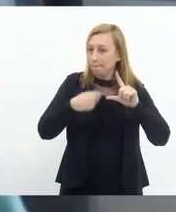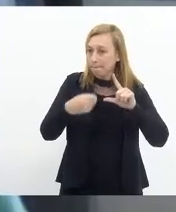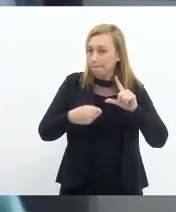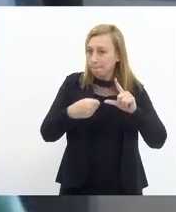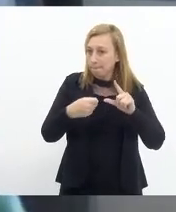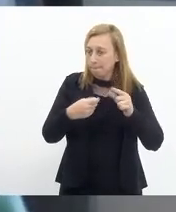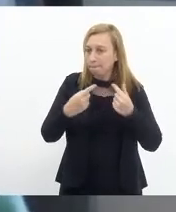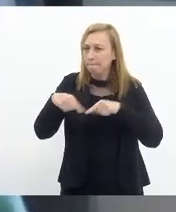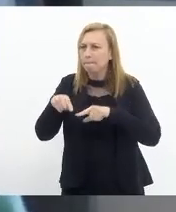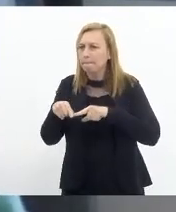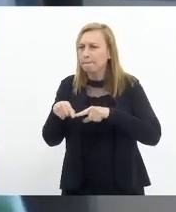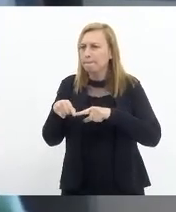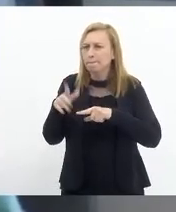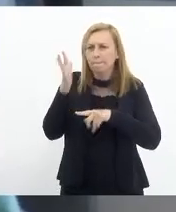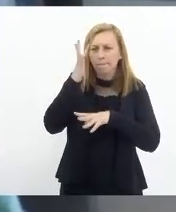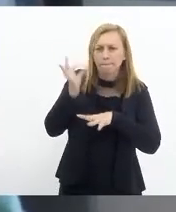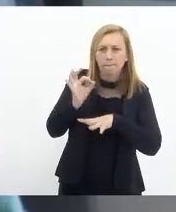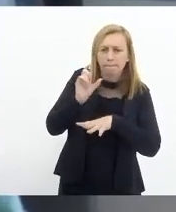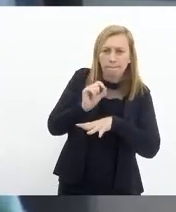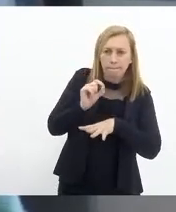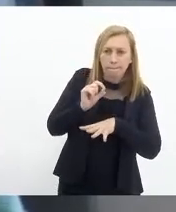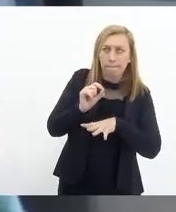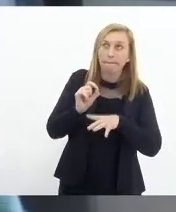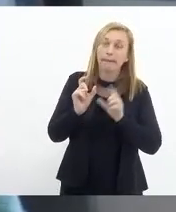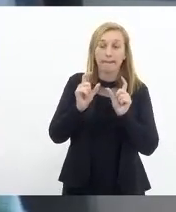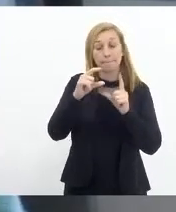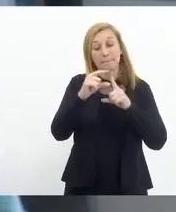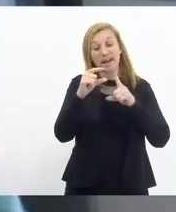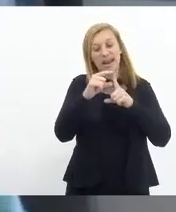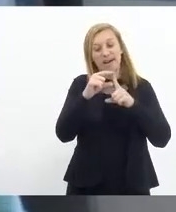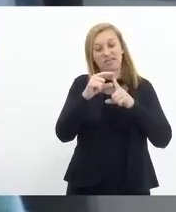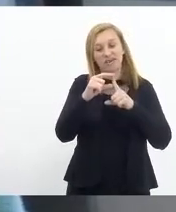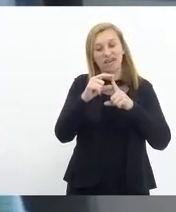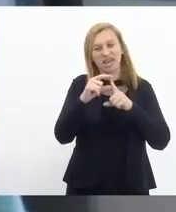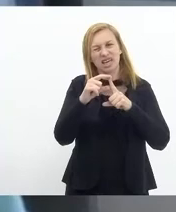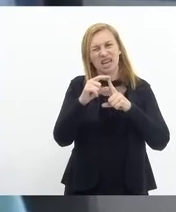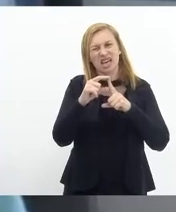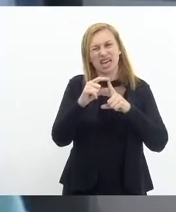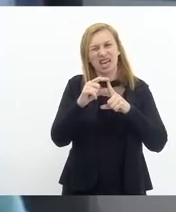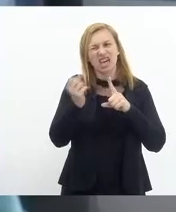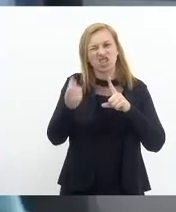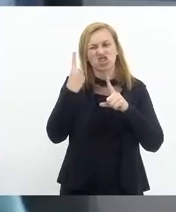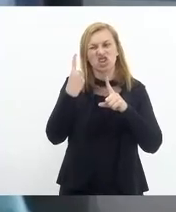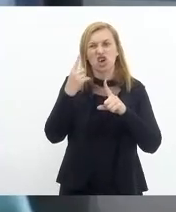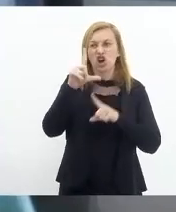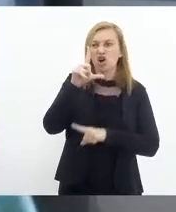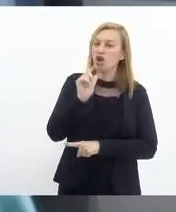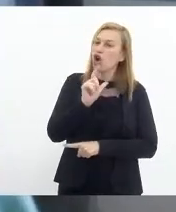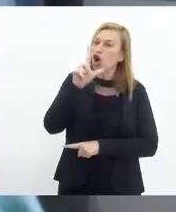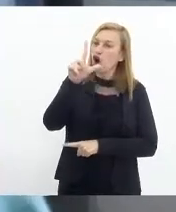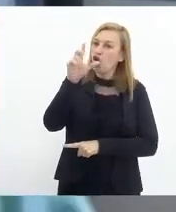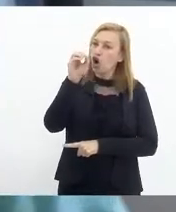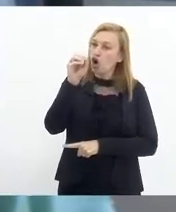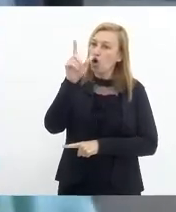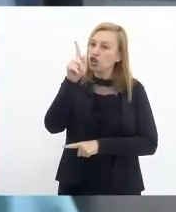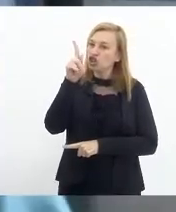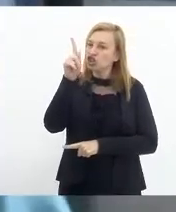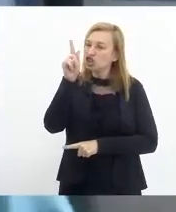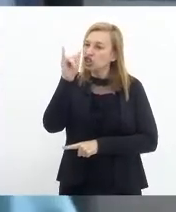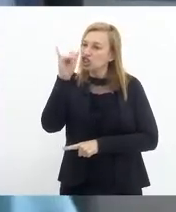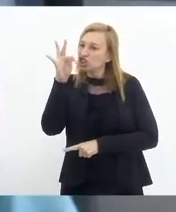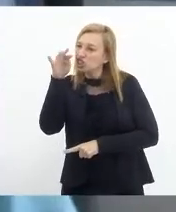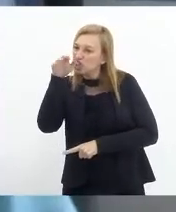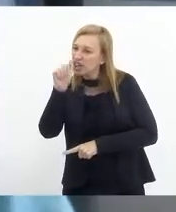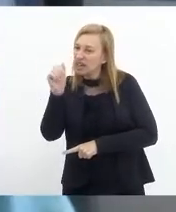sabem o que é. O termo é estranho mesmo. Está a impressão que é uma loja de cabeça para baixo. Não é. Logística reversa é